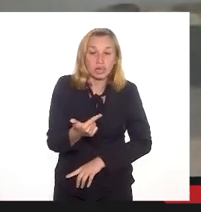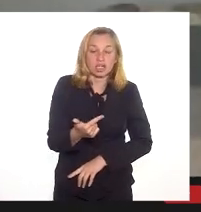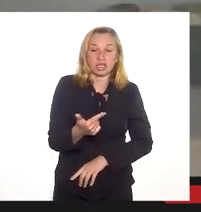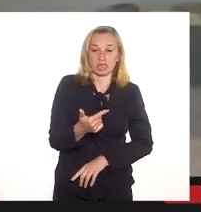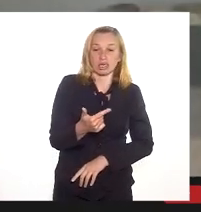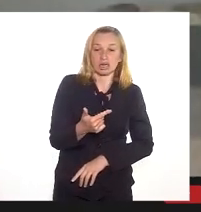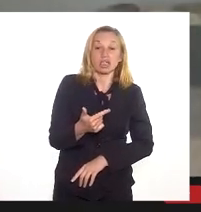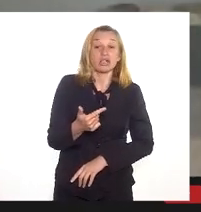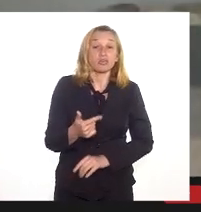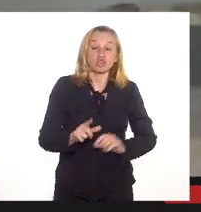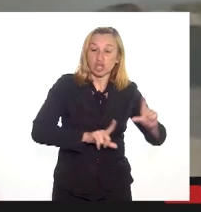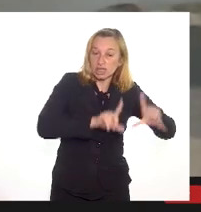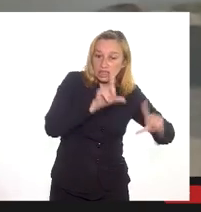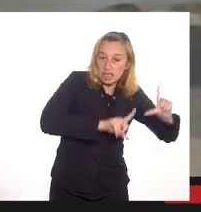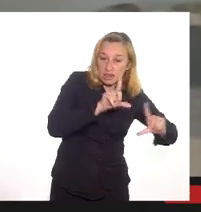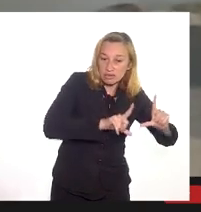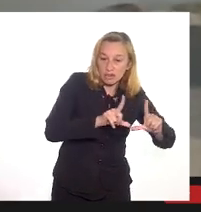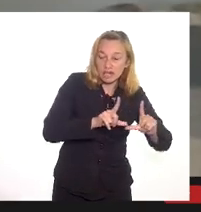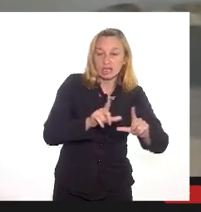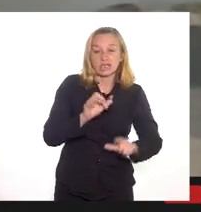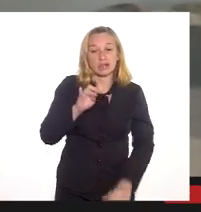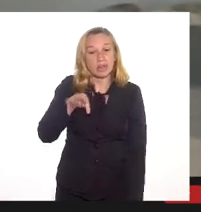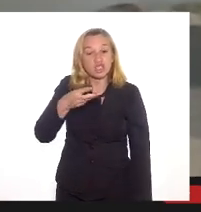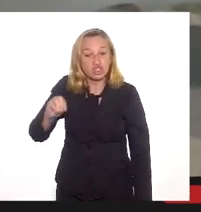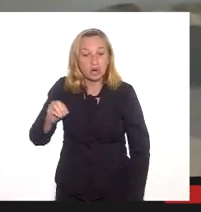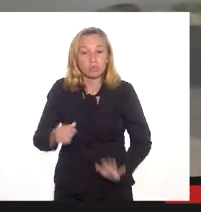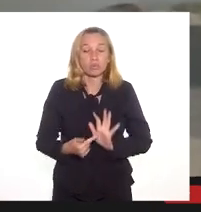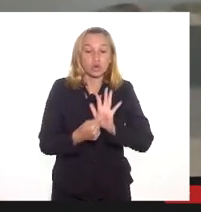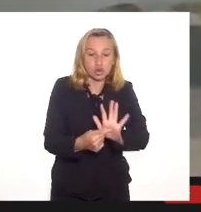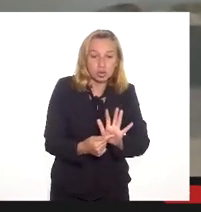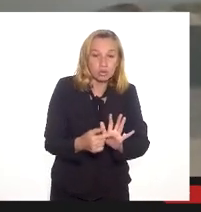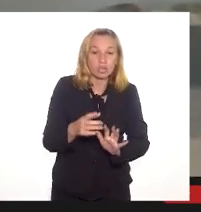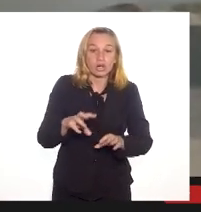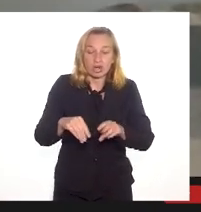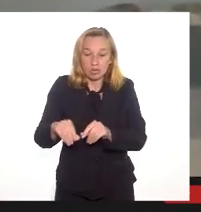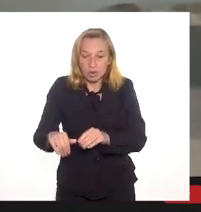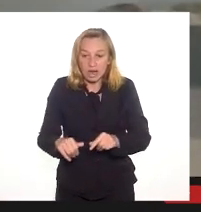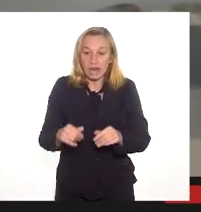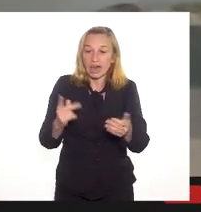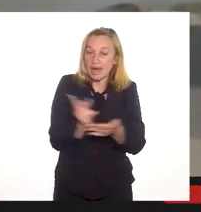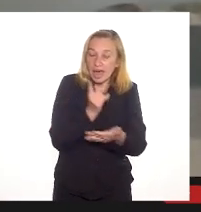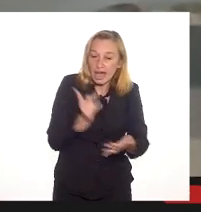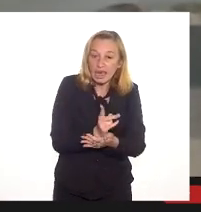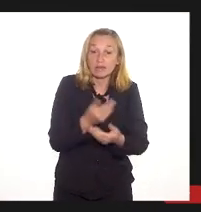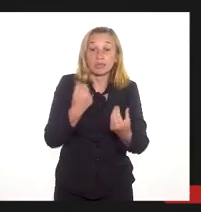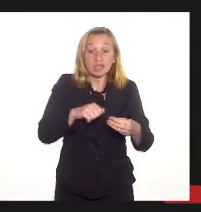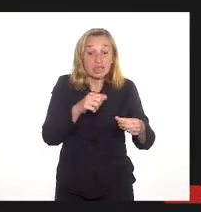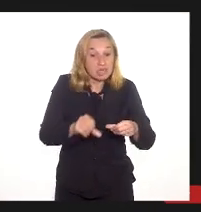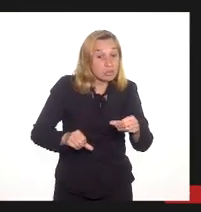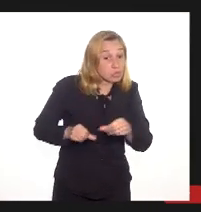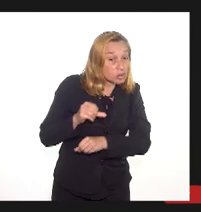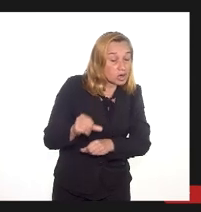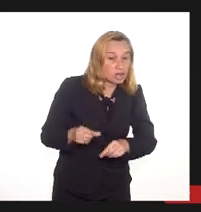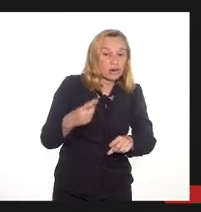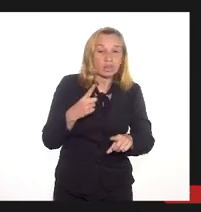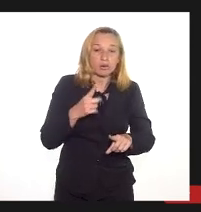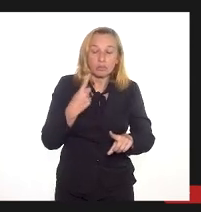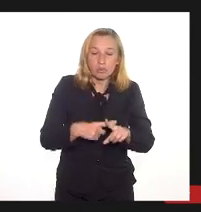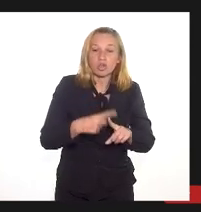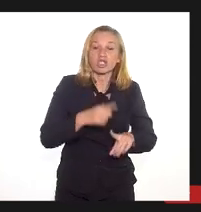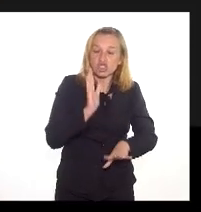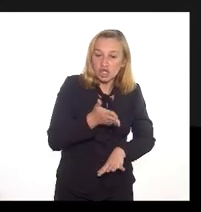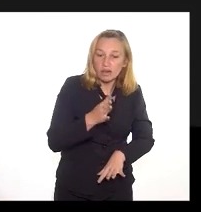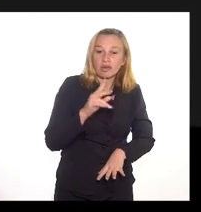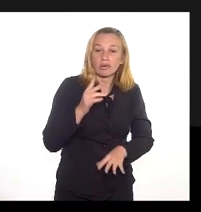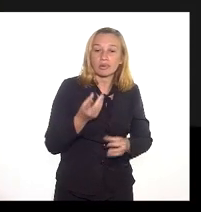pelo RJTV, que o Sebastião mostrou de aterro irregular, ele tem que ser revertido, porque esse aterro já vai comprometer